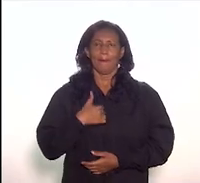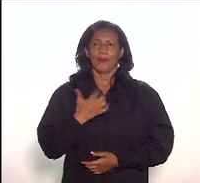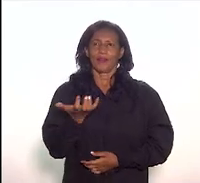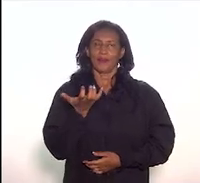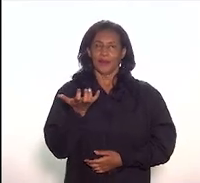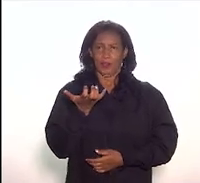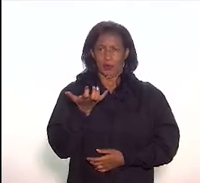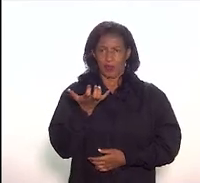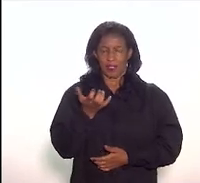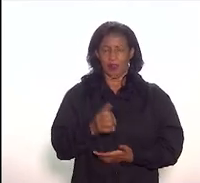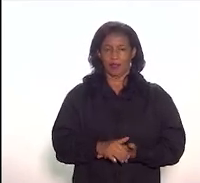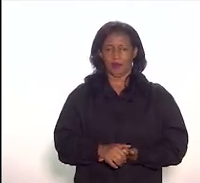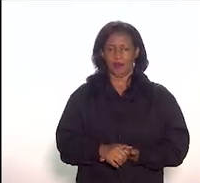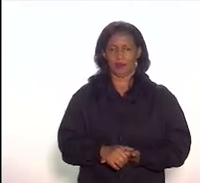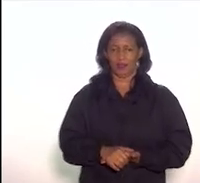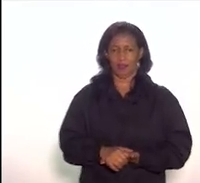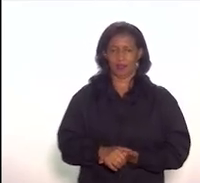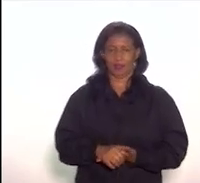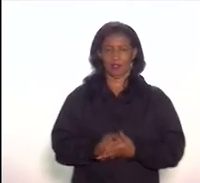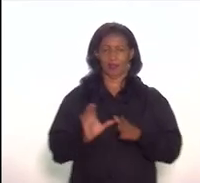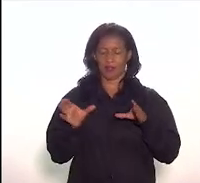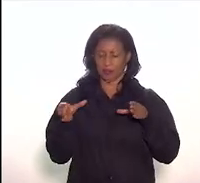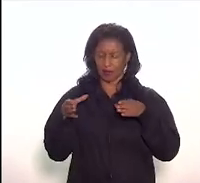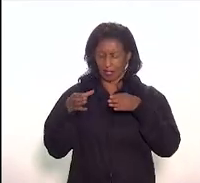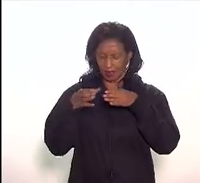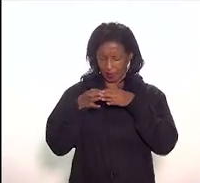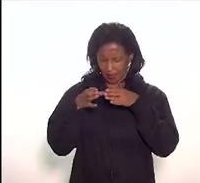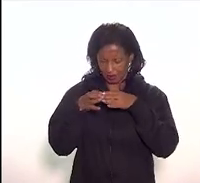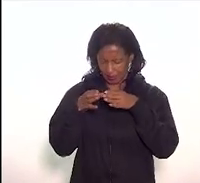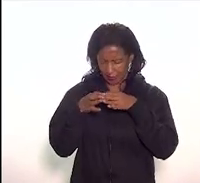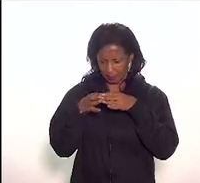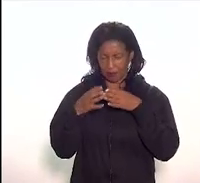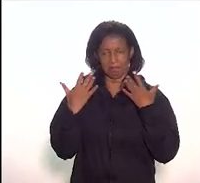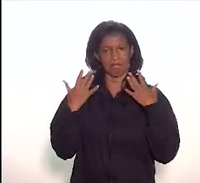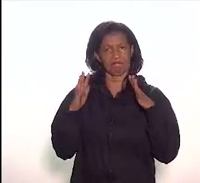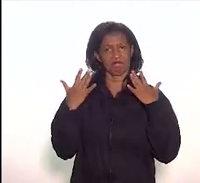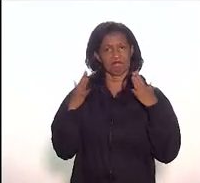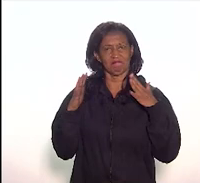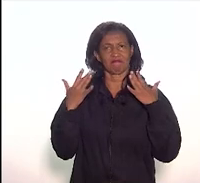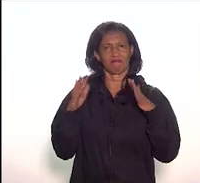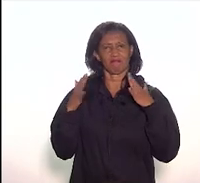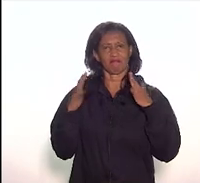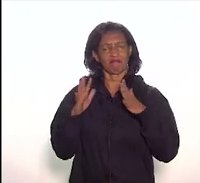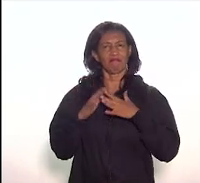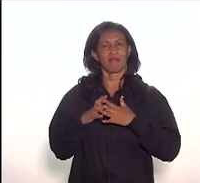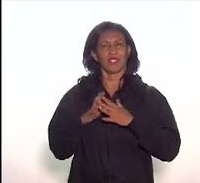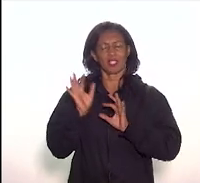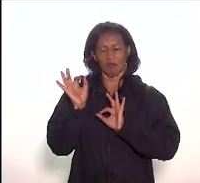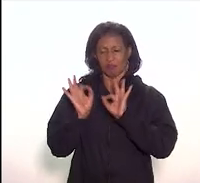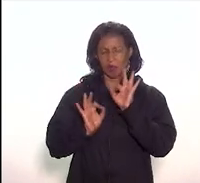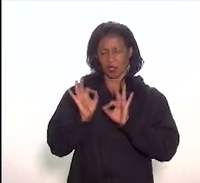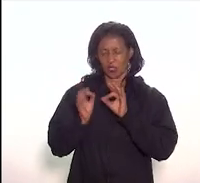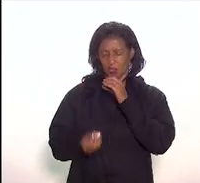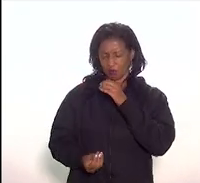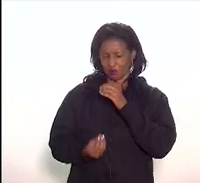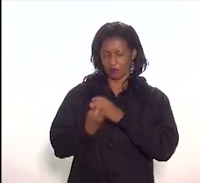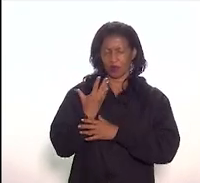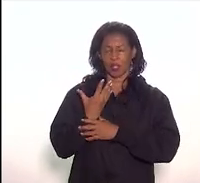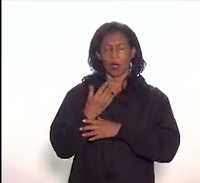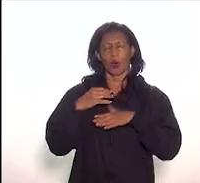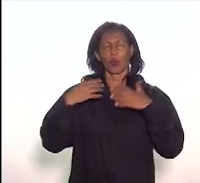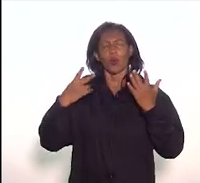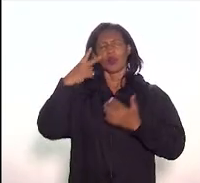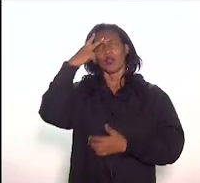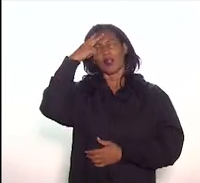a equipe que instruiu esse projeto e quando temos a lembrança da